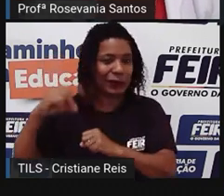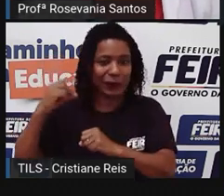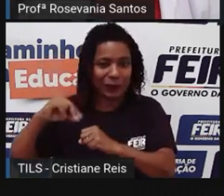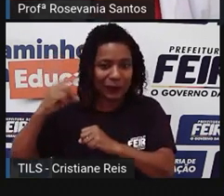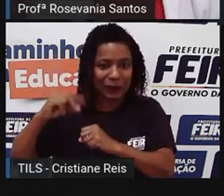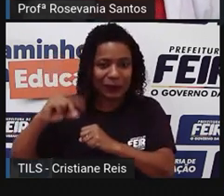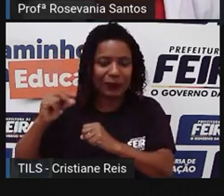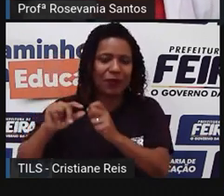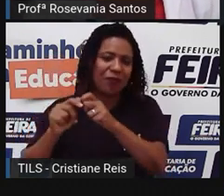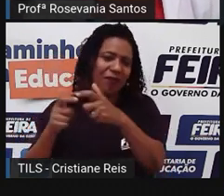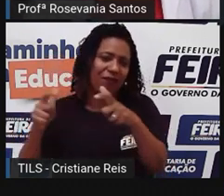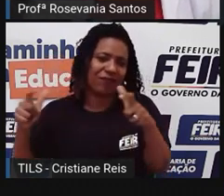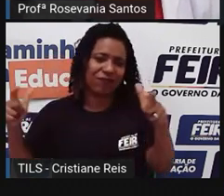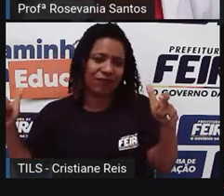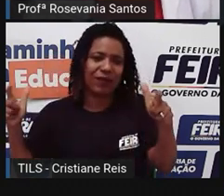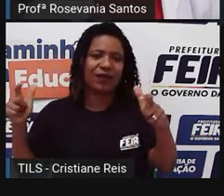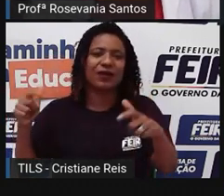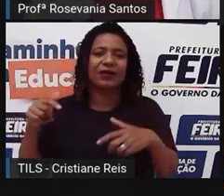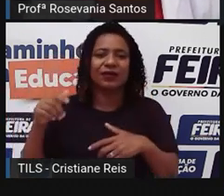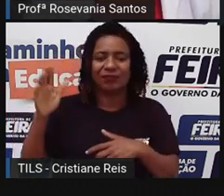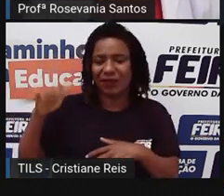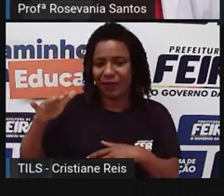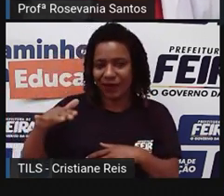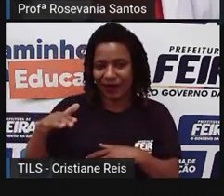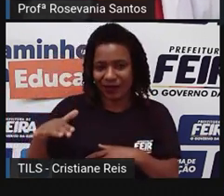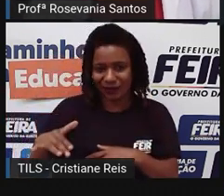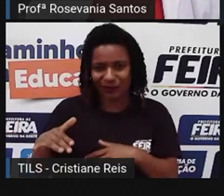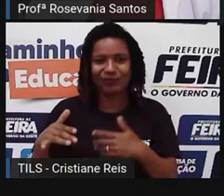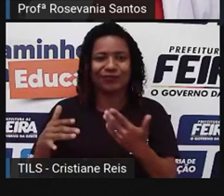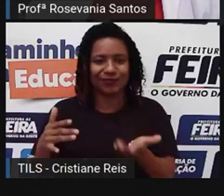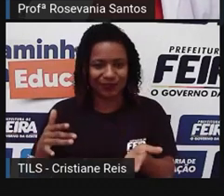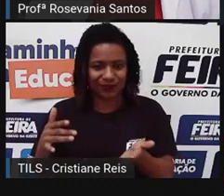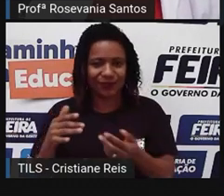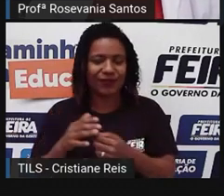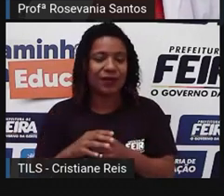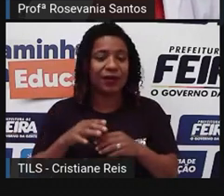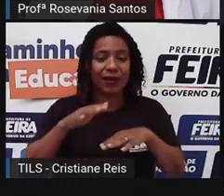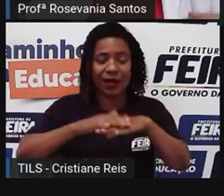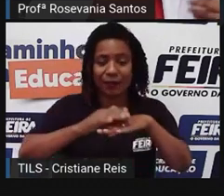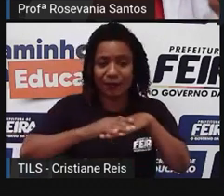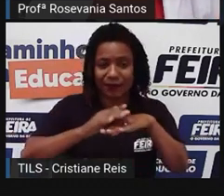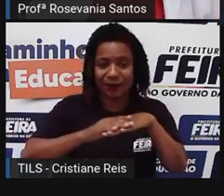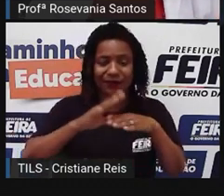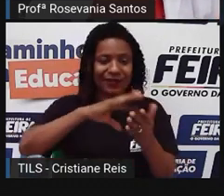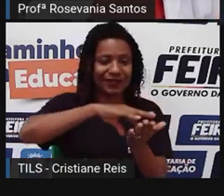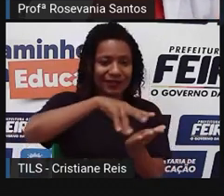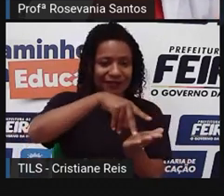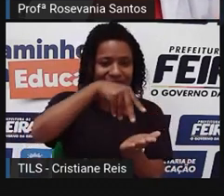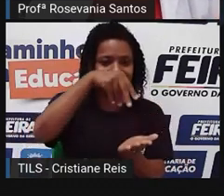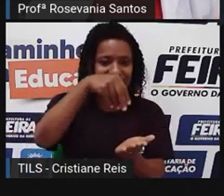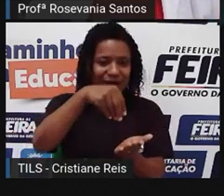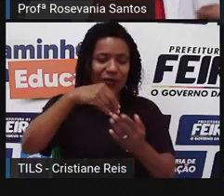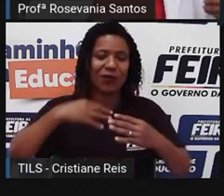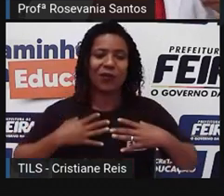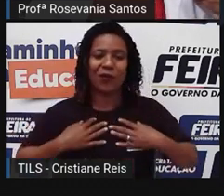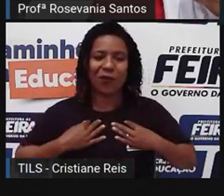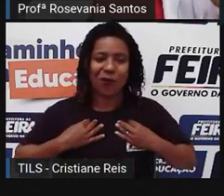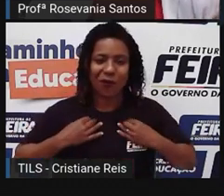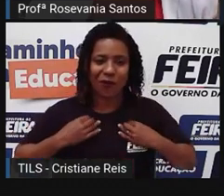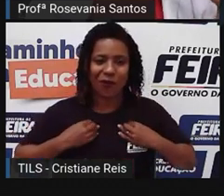os preços ficam bem mais acessíveis. Mas esse processo artesanal, até para você fabricar roupa,